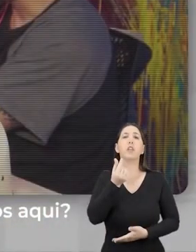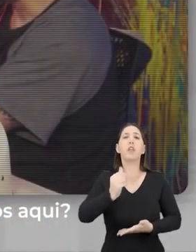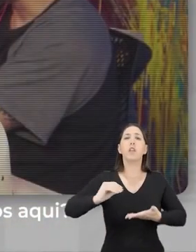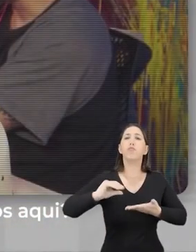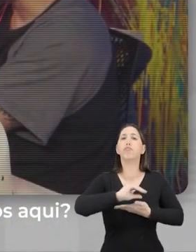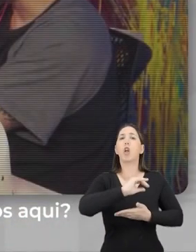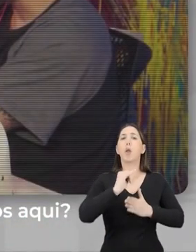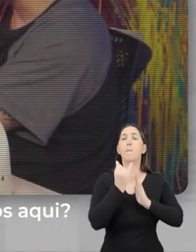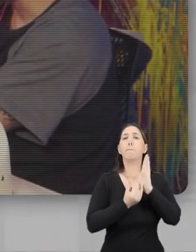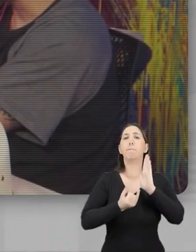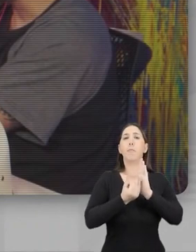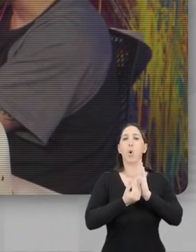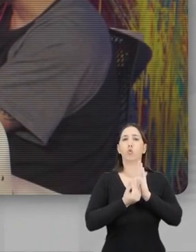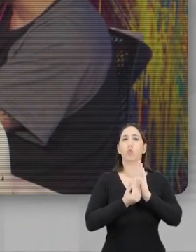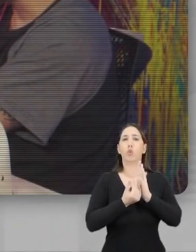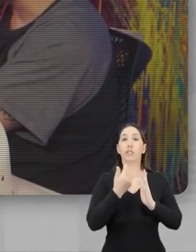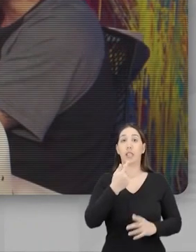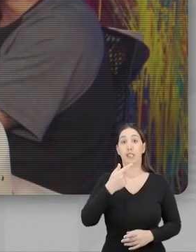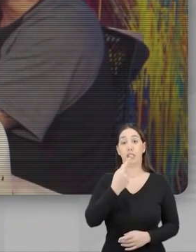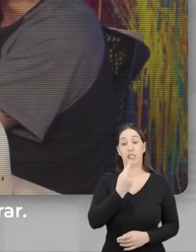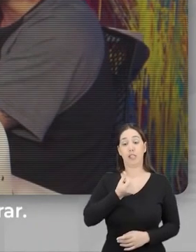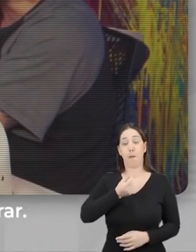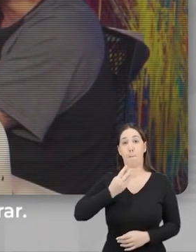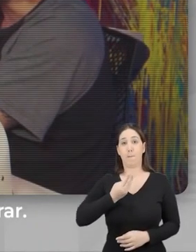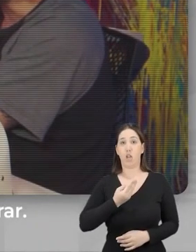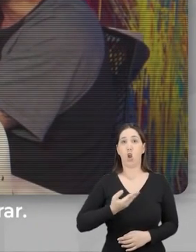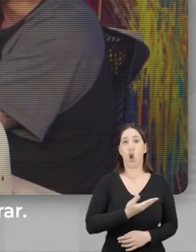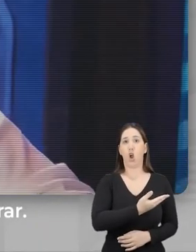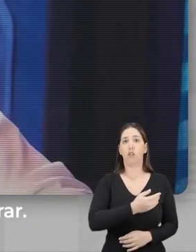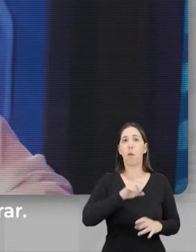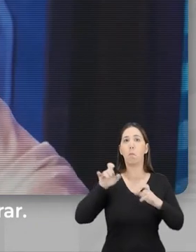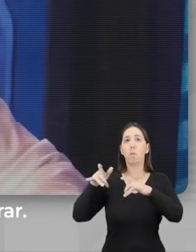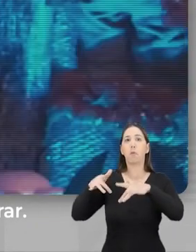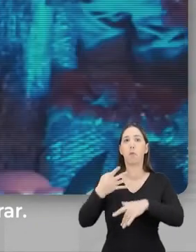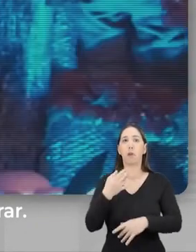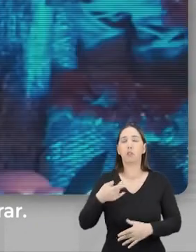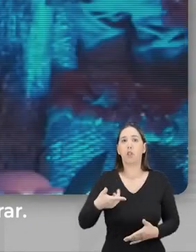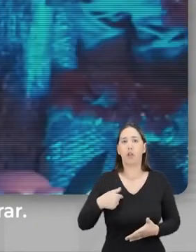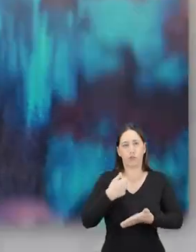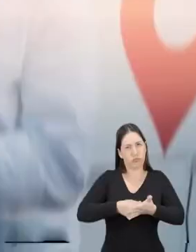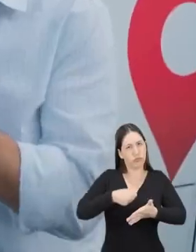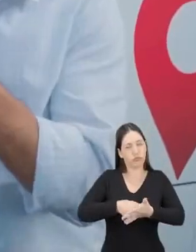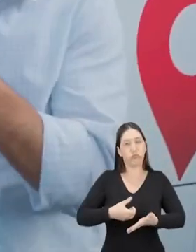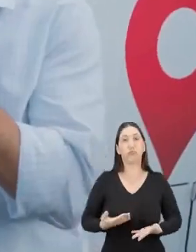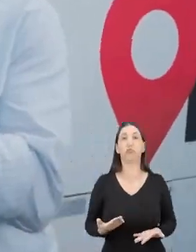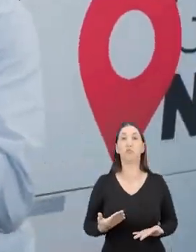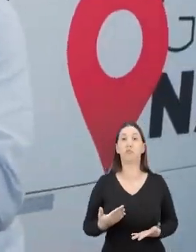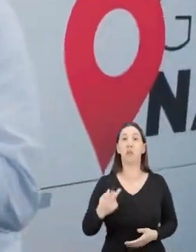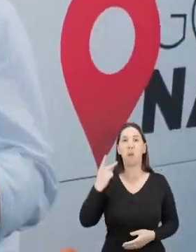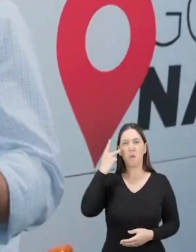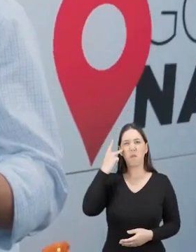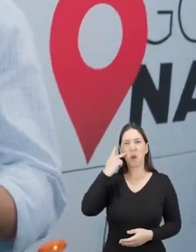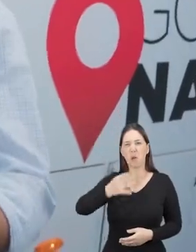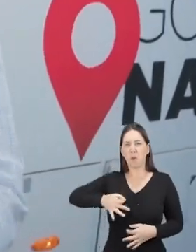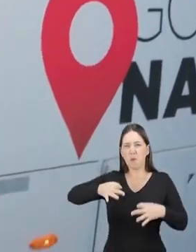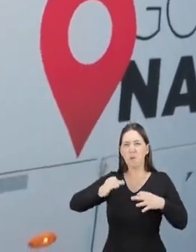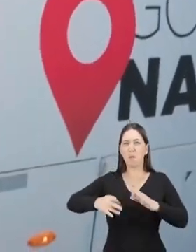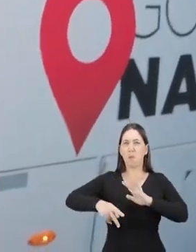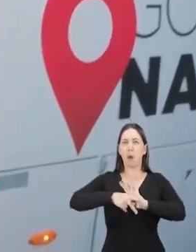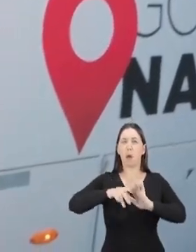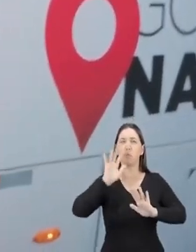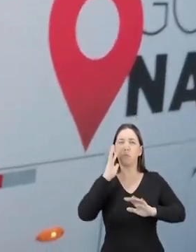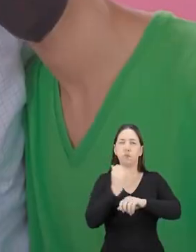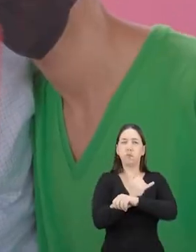vai para o Brasil nos impostos arrecadados aqui? 750 bi. Quanto volta? 47. Deve ser uma briga que a gente tem que comprar. Um paulista com realizações